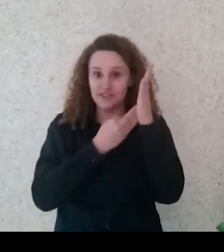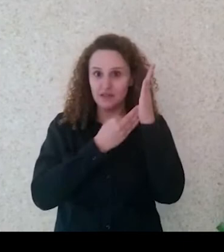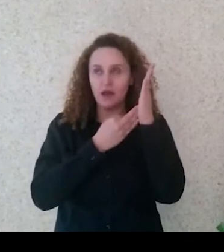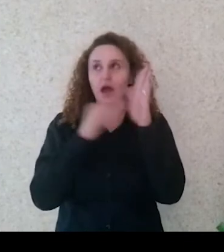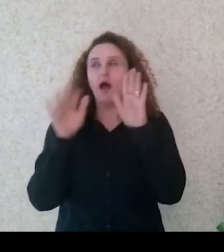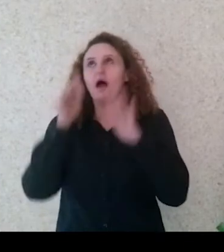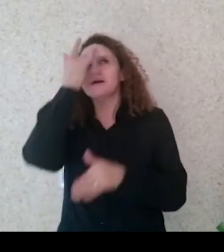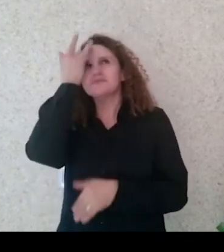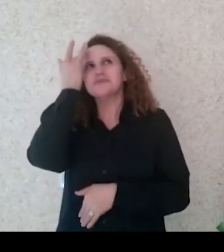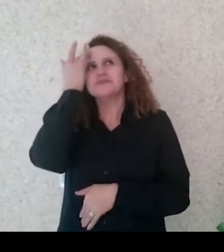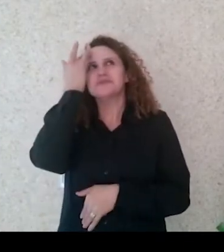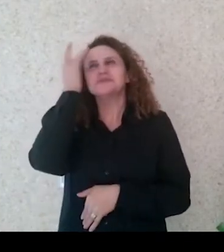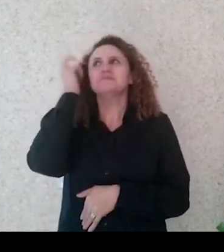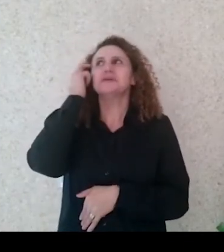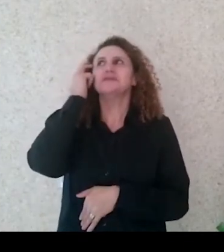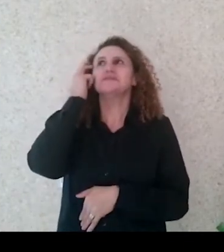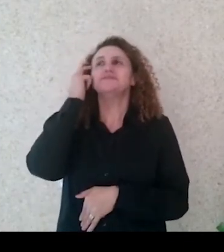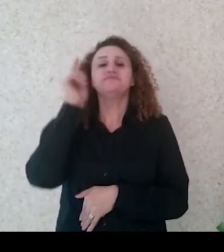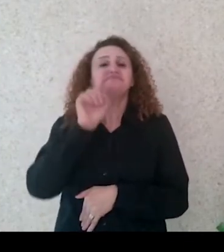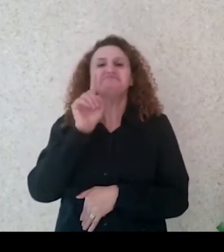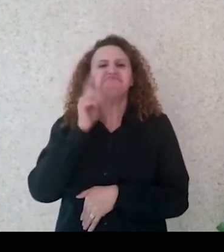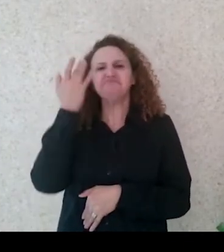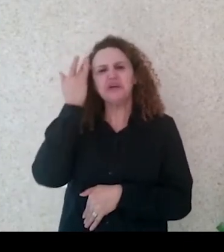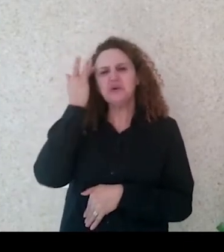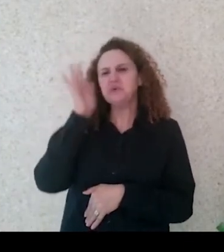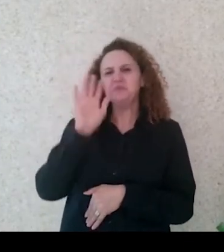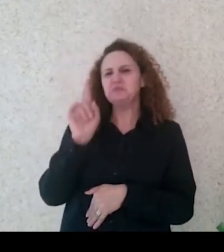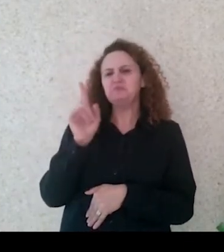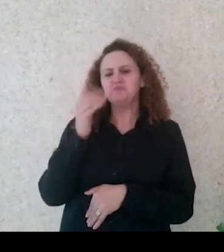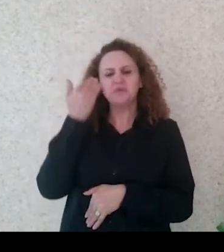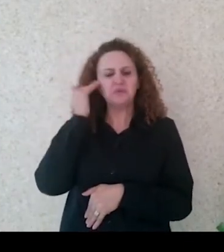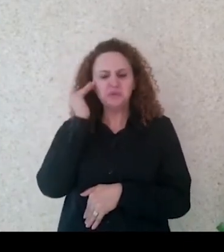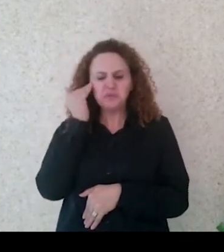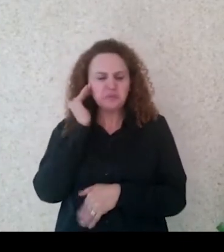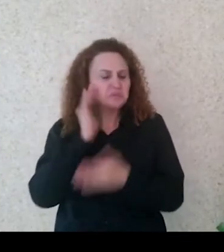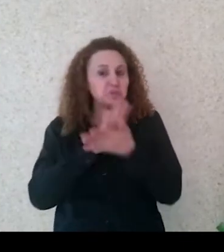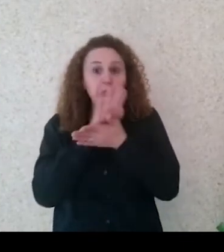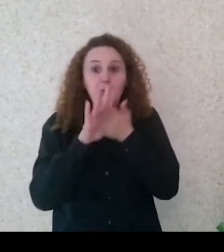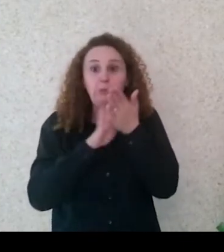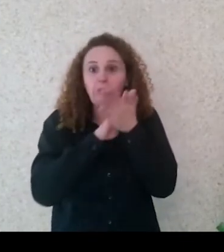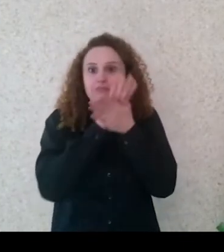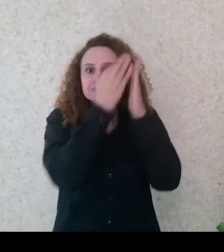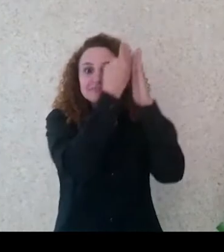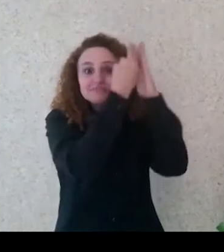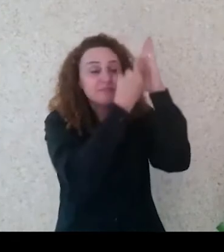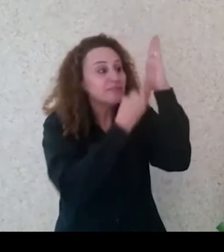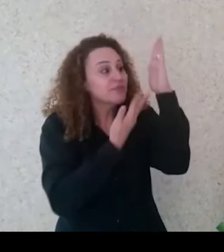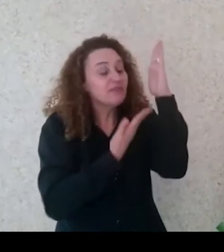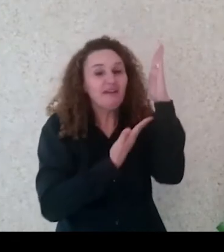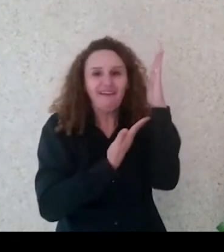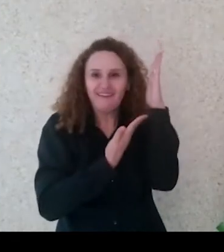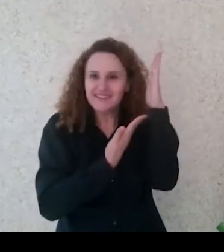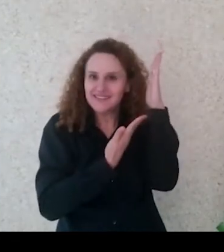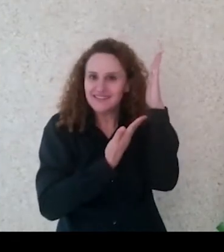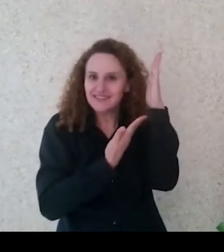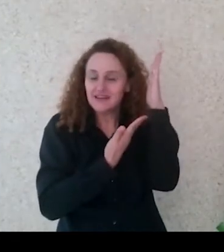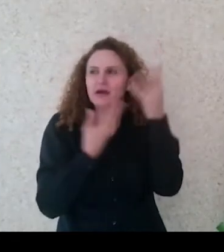texto, muitas pessoas falam, eu não entendi o texto. Por que será que isso acontece?